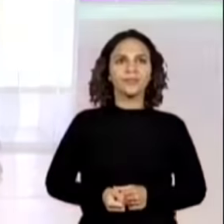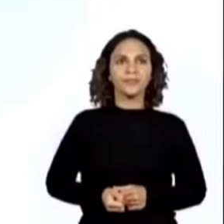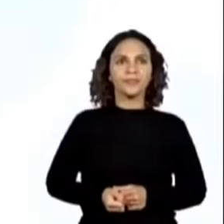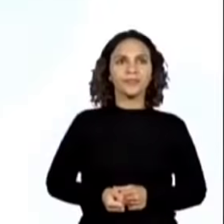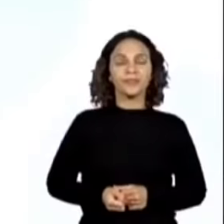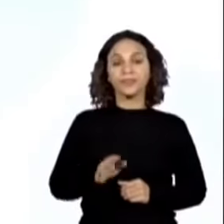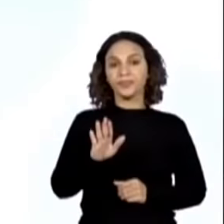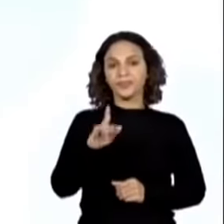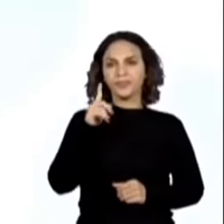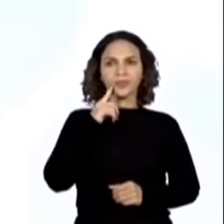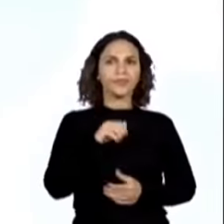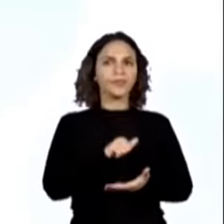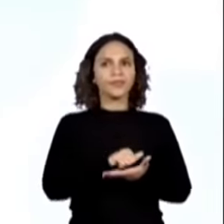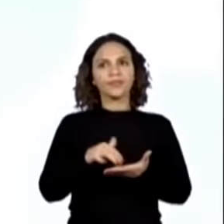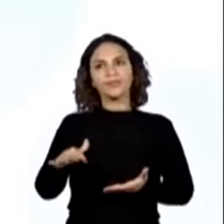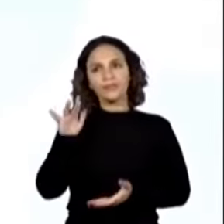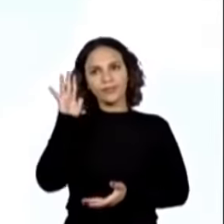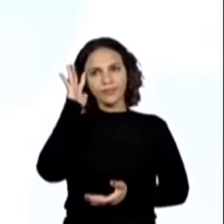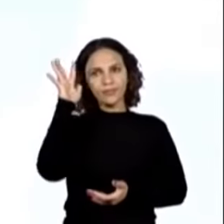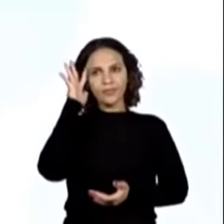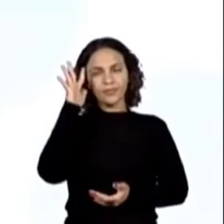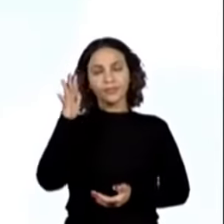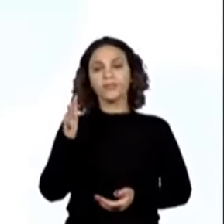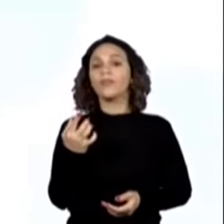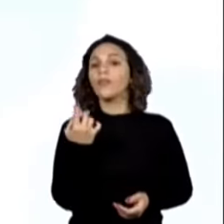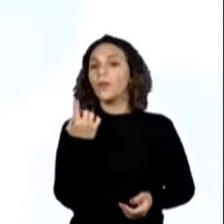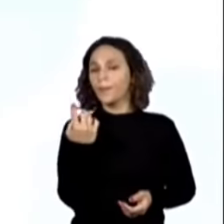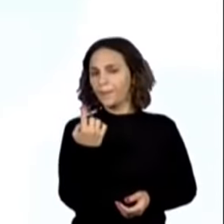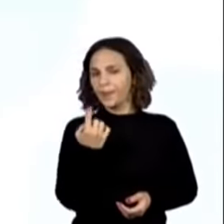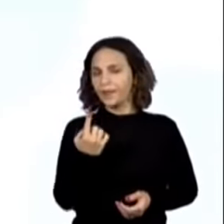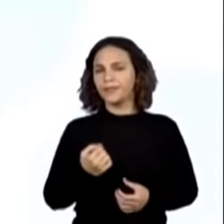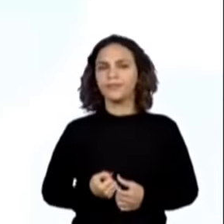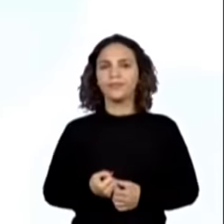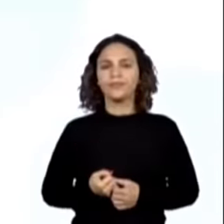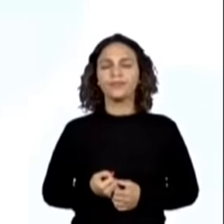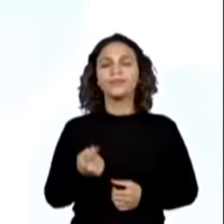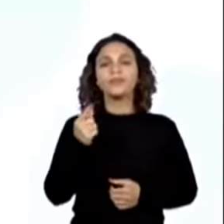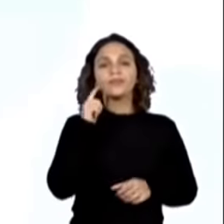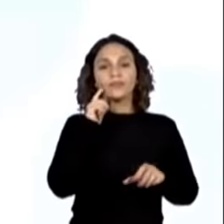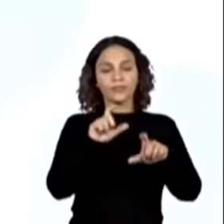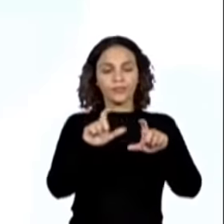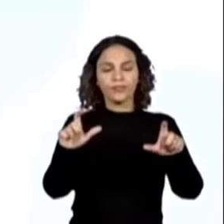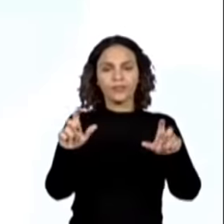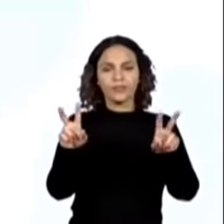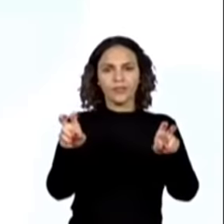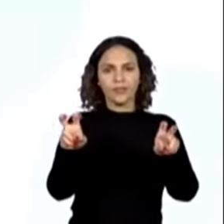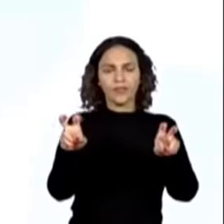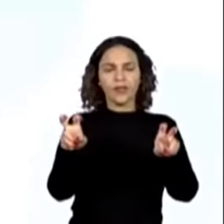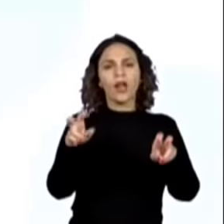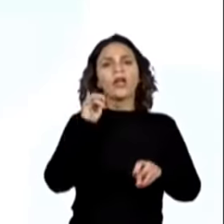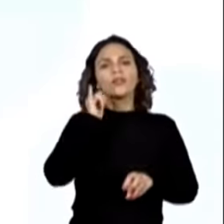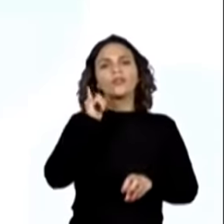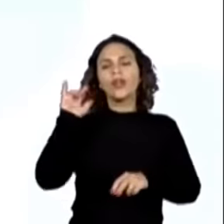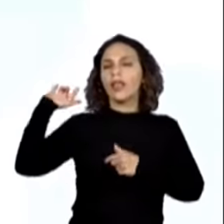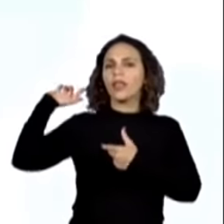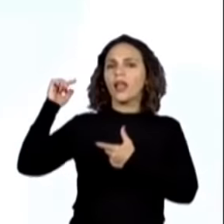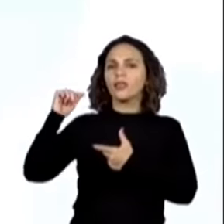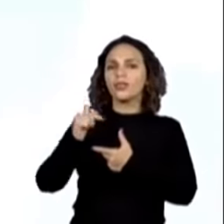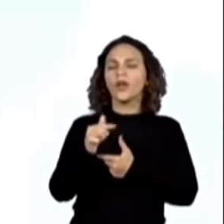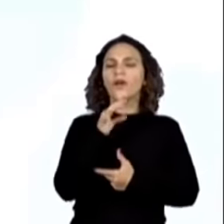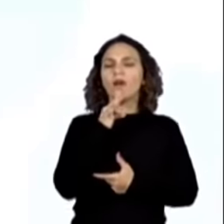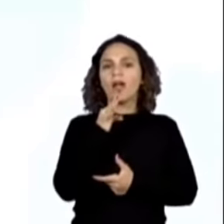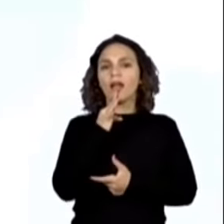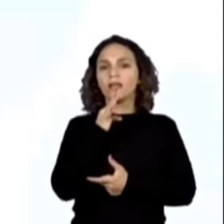Aqui, atividades reflexivas. Número 1, escreva o título de alguns contos tradicionais que conhecemos.